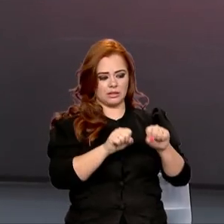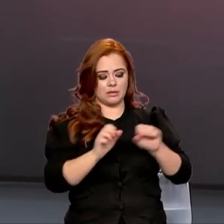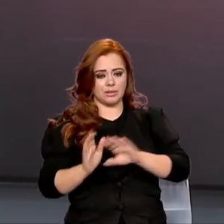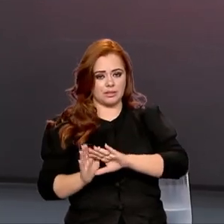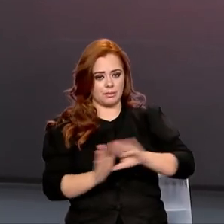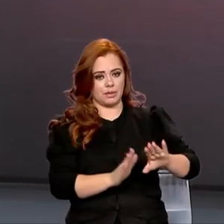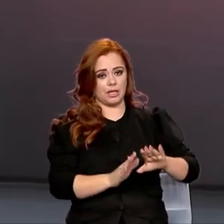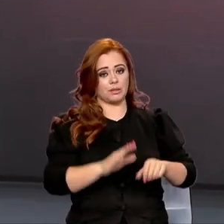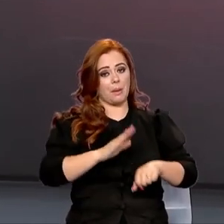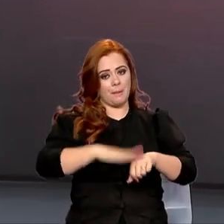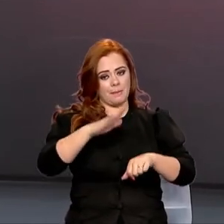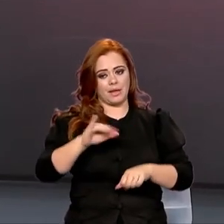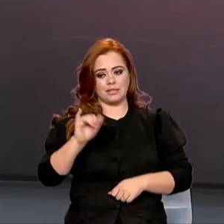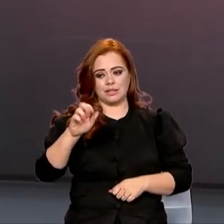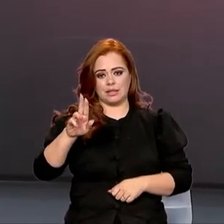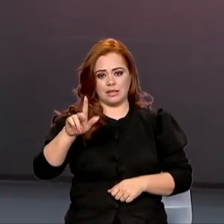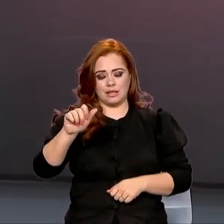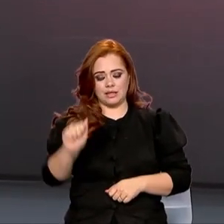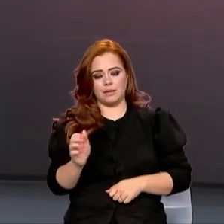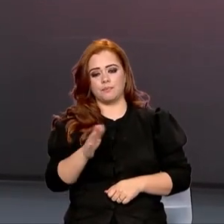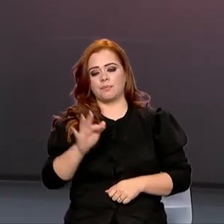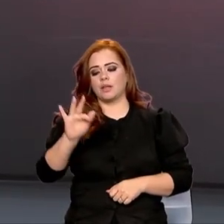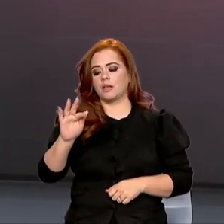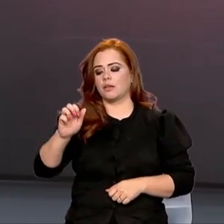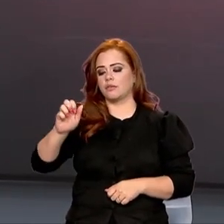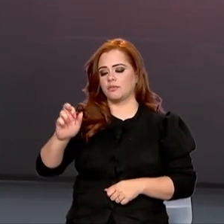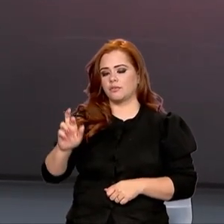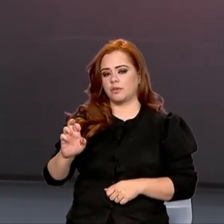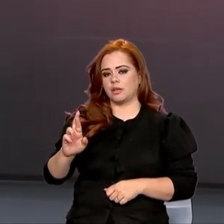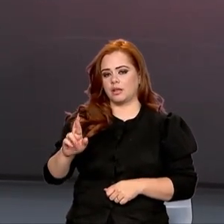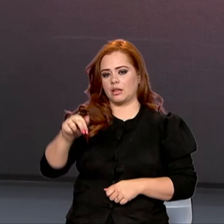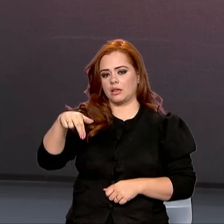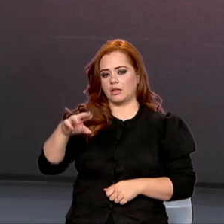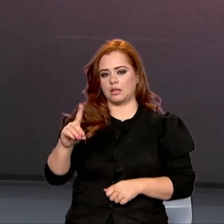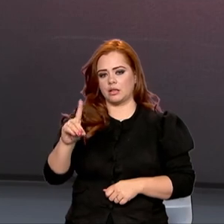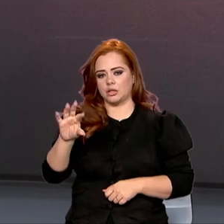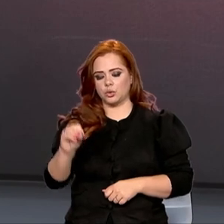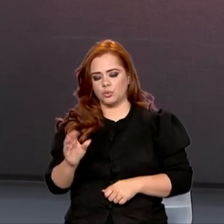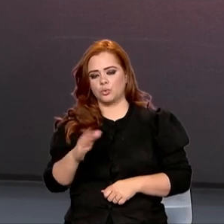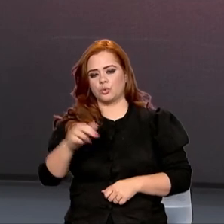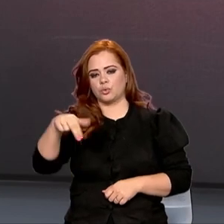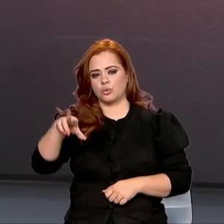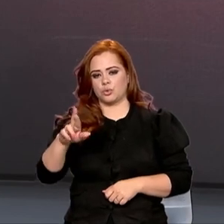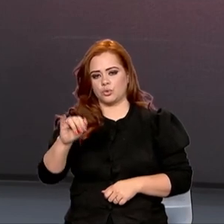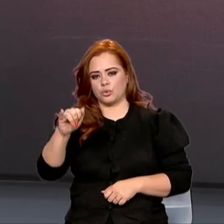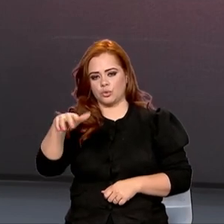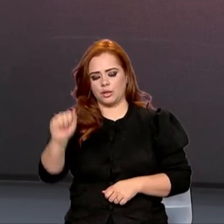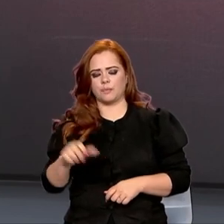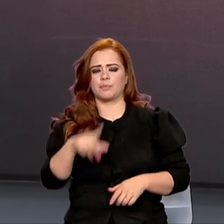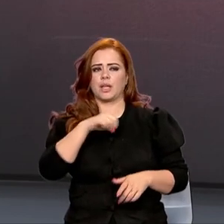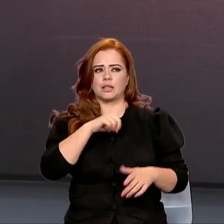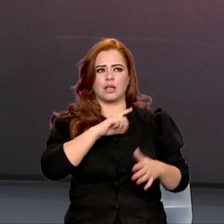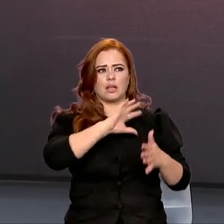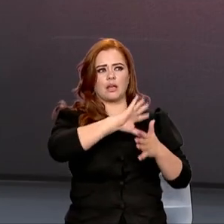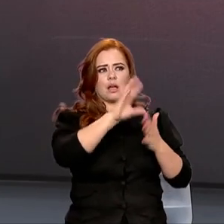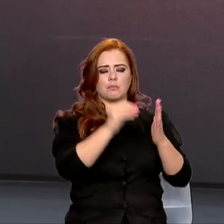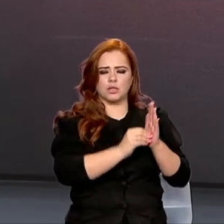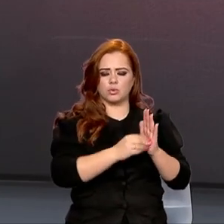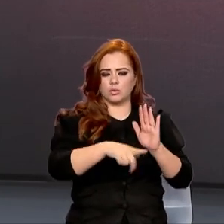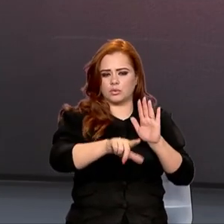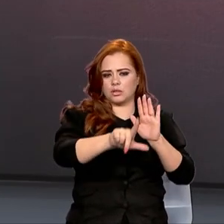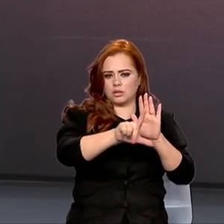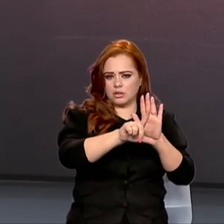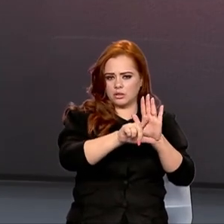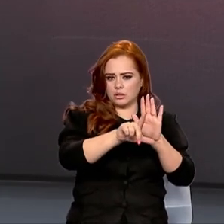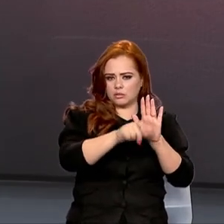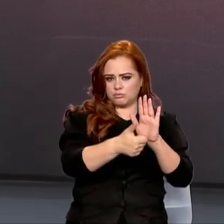Fernando de Noronha. Então, são 211 sistemas isolados na região da Amazônia Legal e mais, Fernando de Noronha, são os sistemas